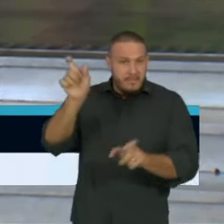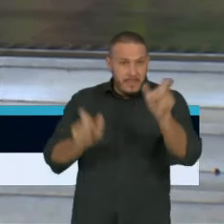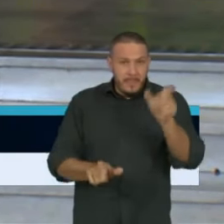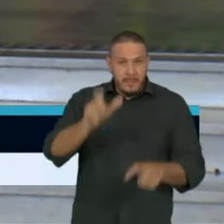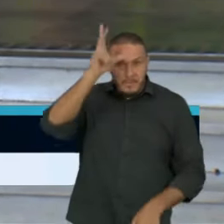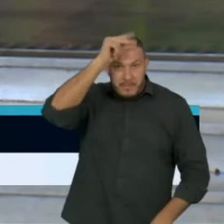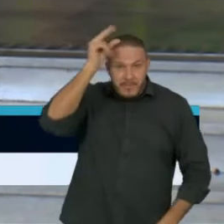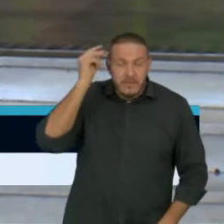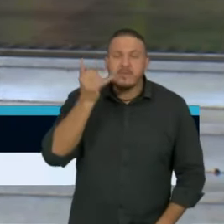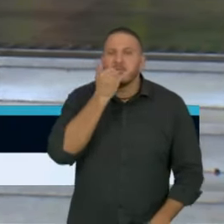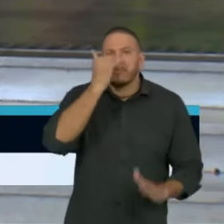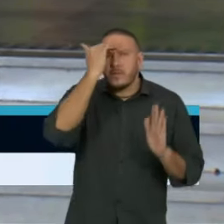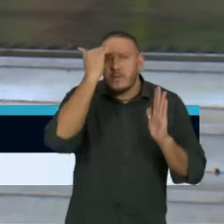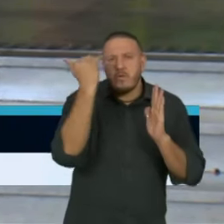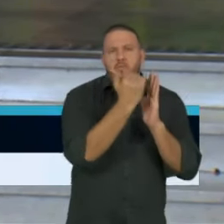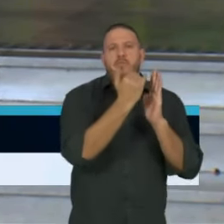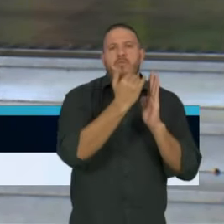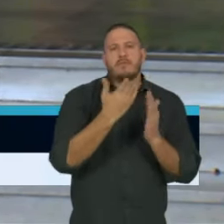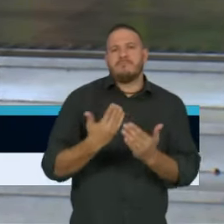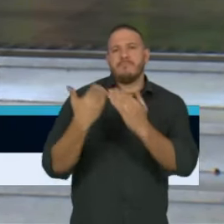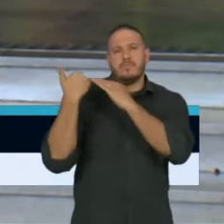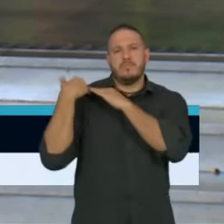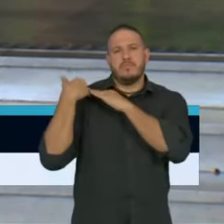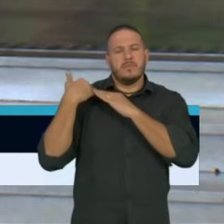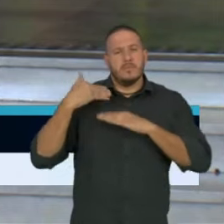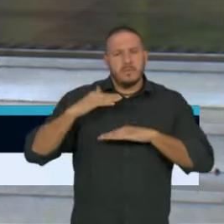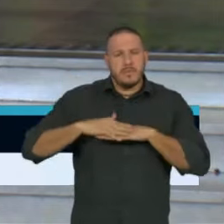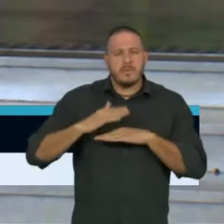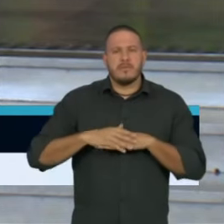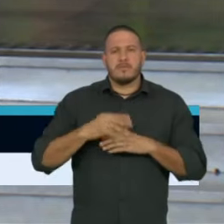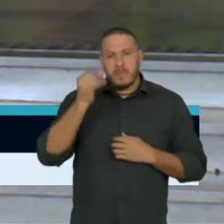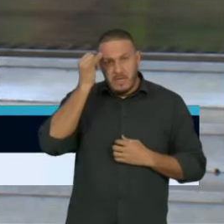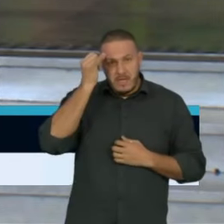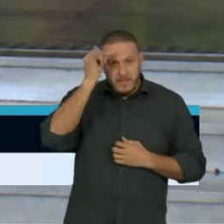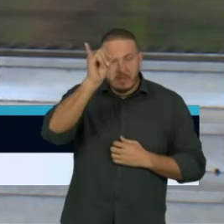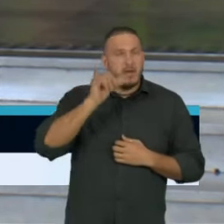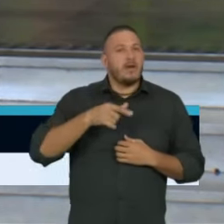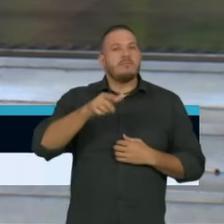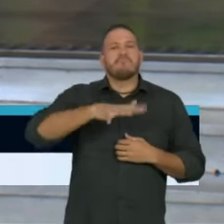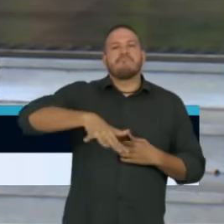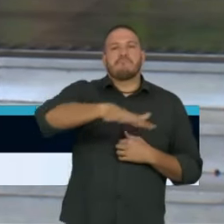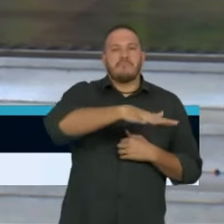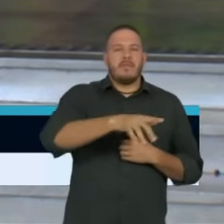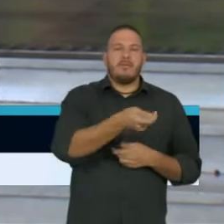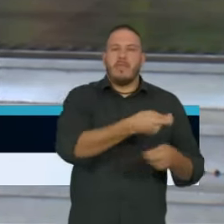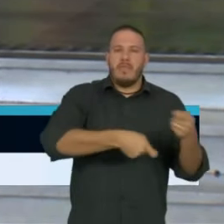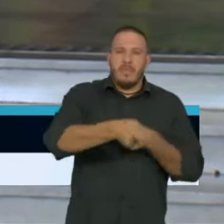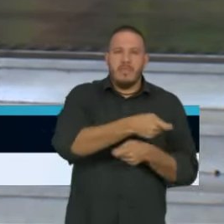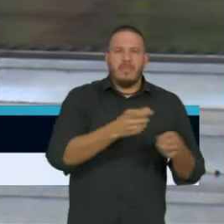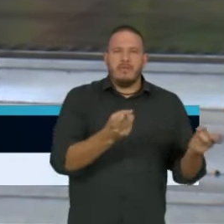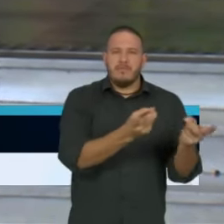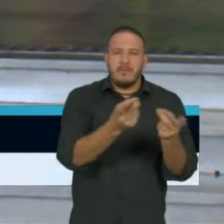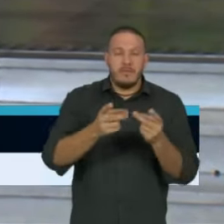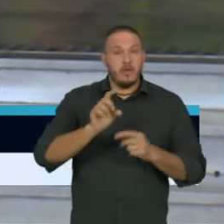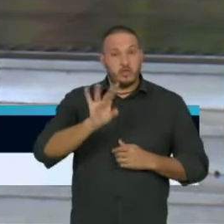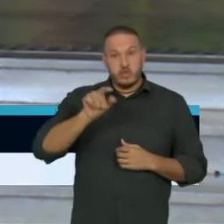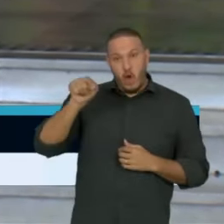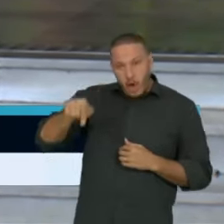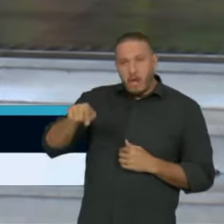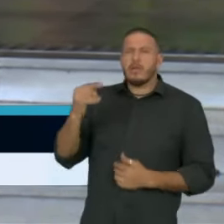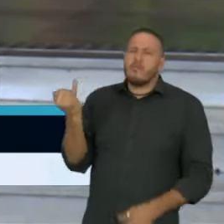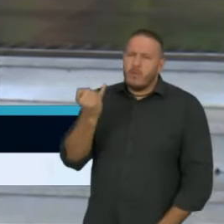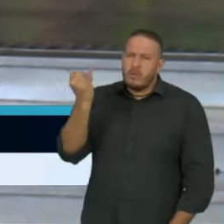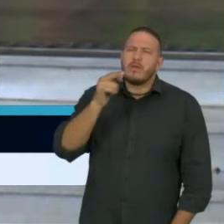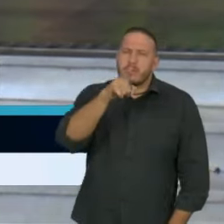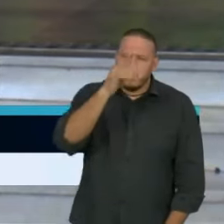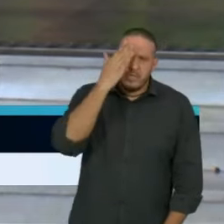cumpram a sua obrigação para não permitir o funcionamento do comércio, exceto aquele essencial, e todos já